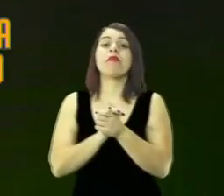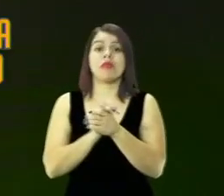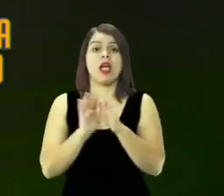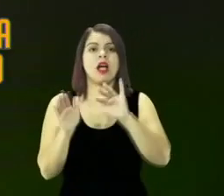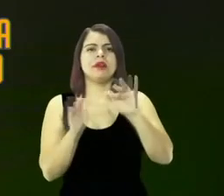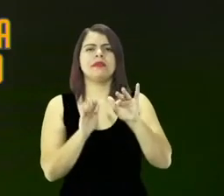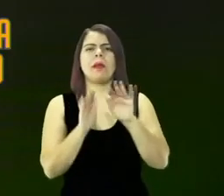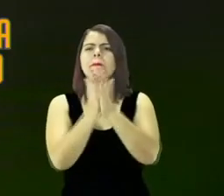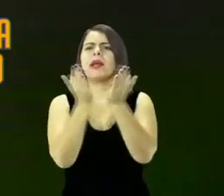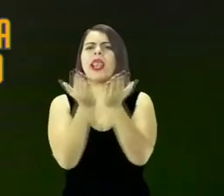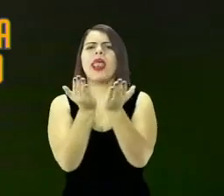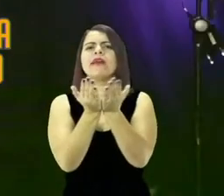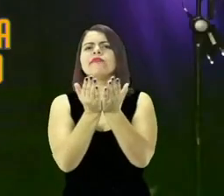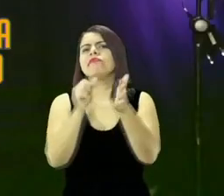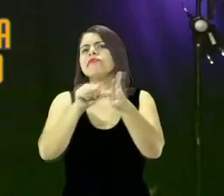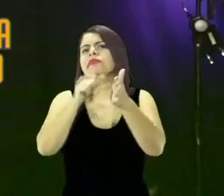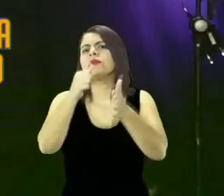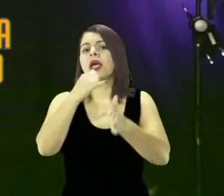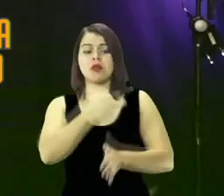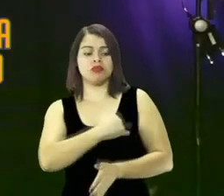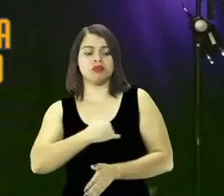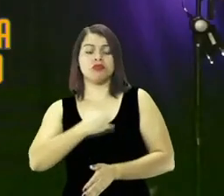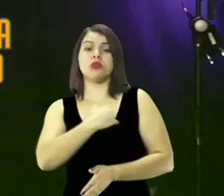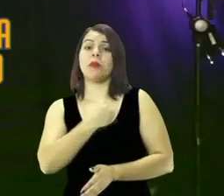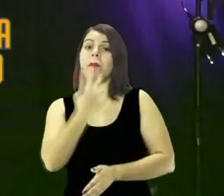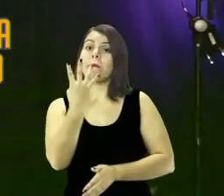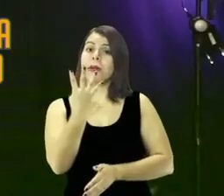,6. Queria que você visse essa